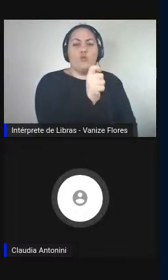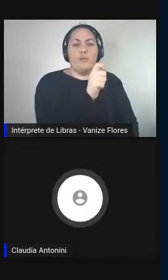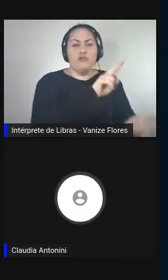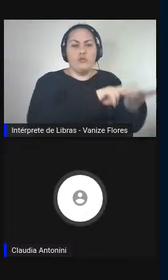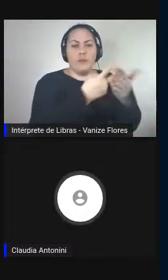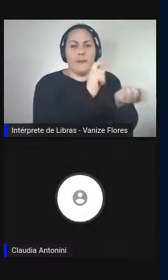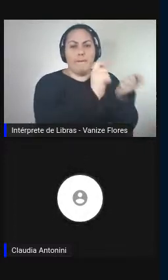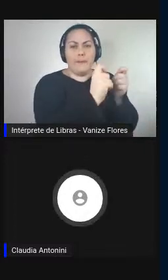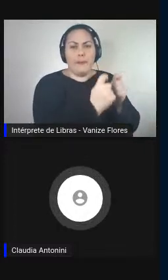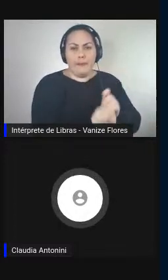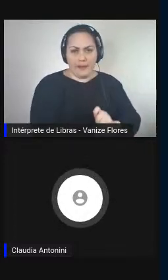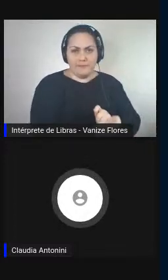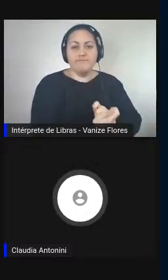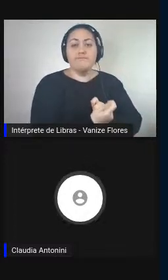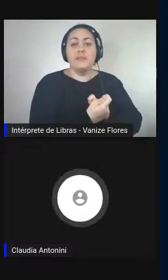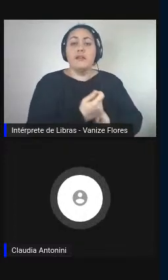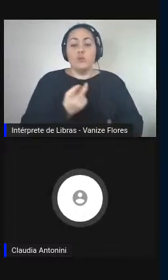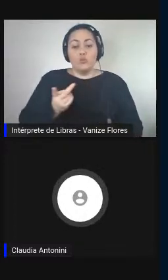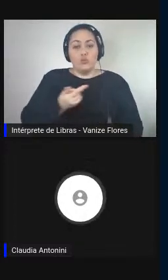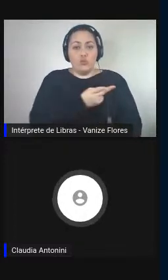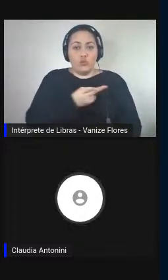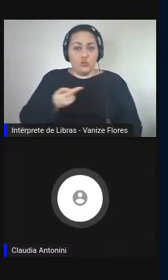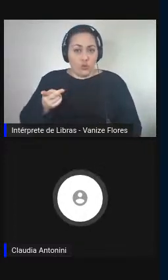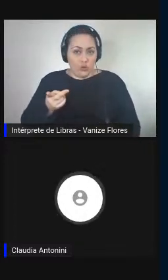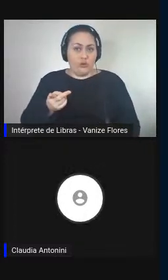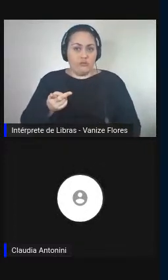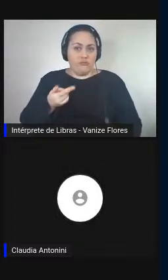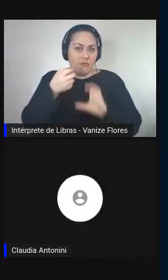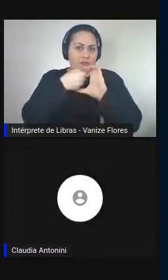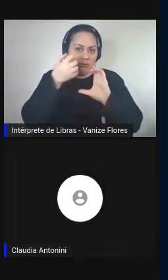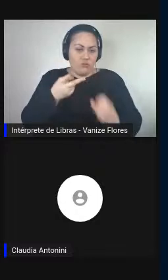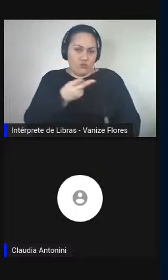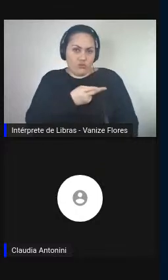elementos serão aqueles que